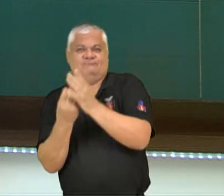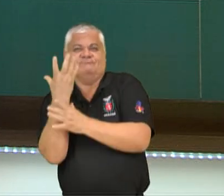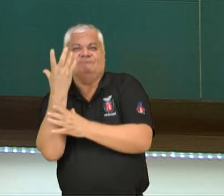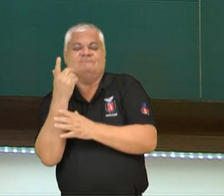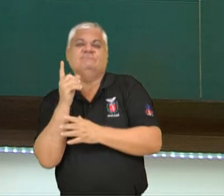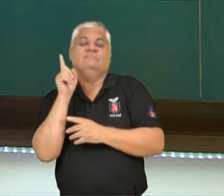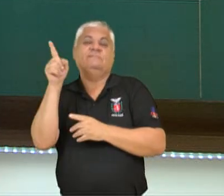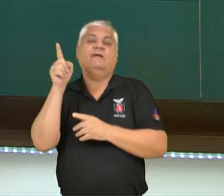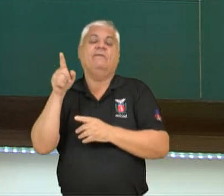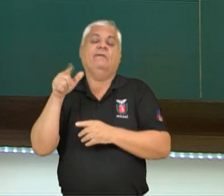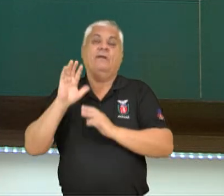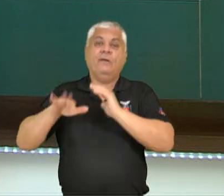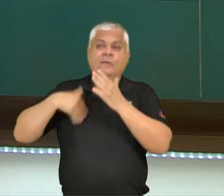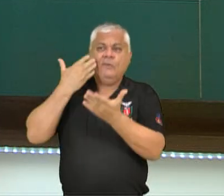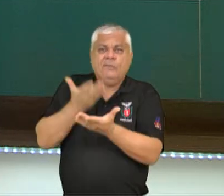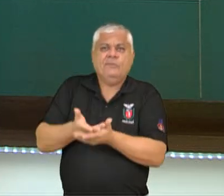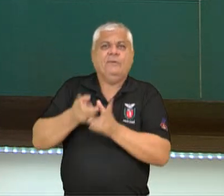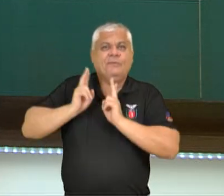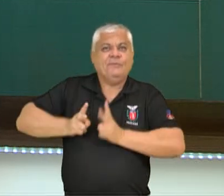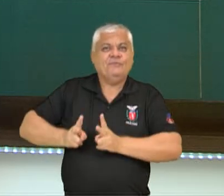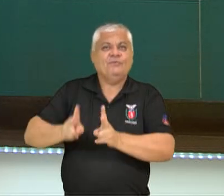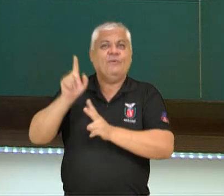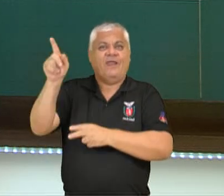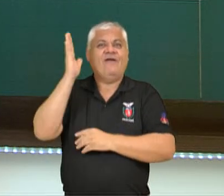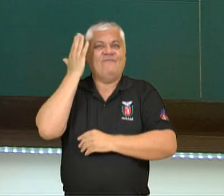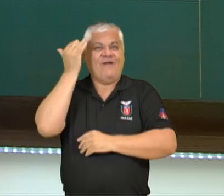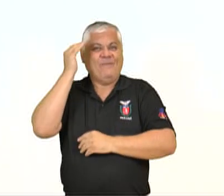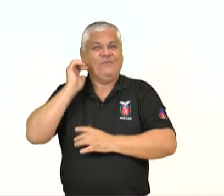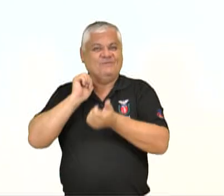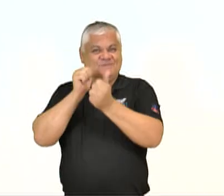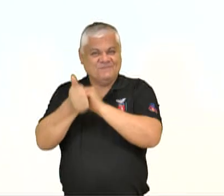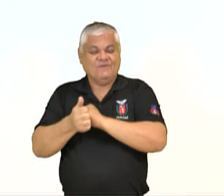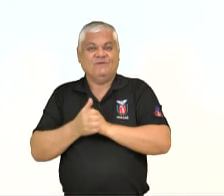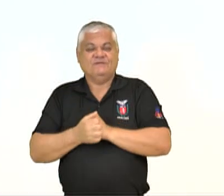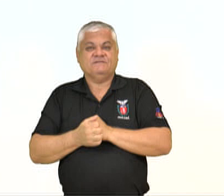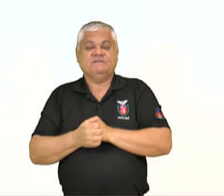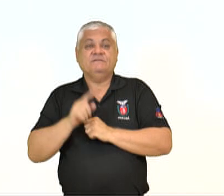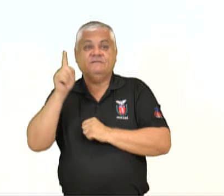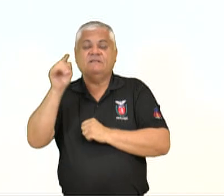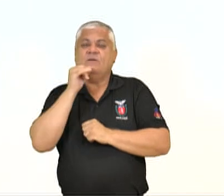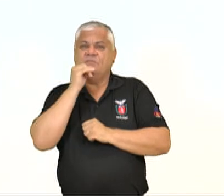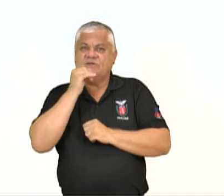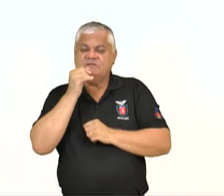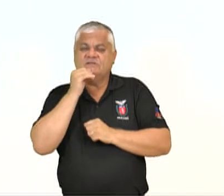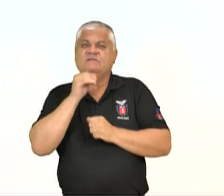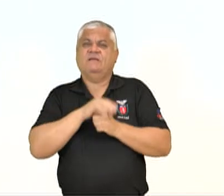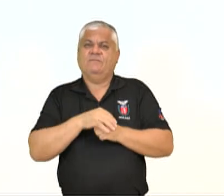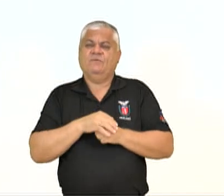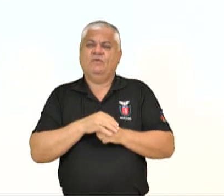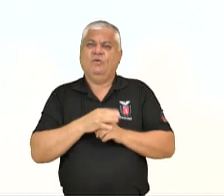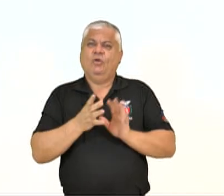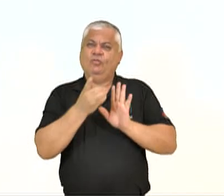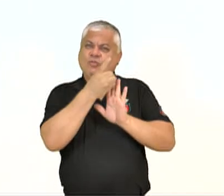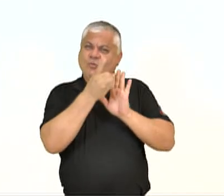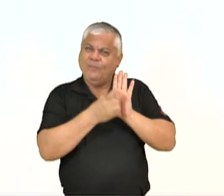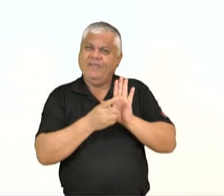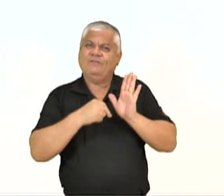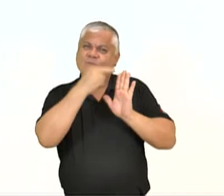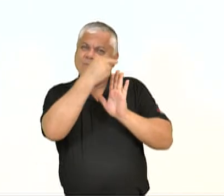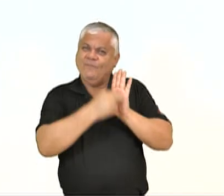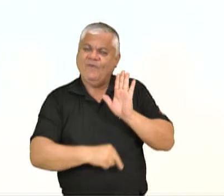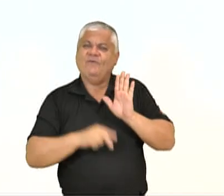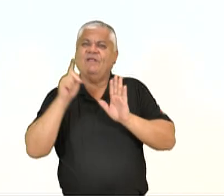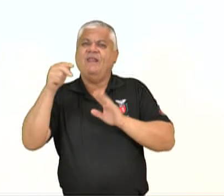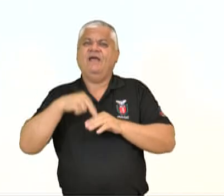onde a atividade é mais popular. Os registros indicam que em Bergen, na Noruega, no dia